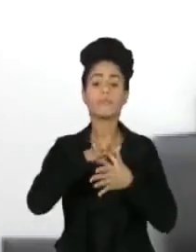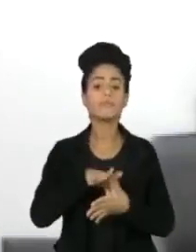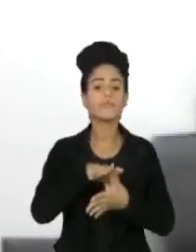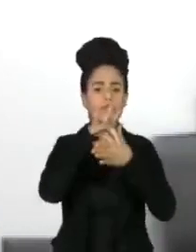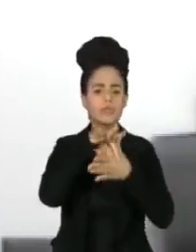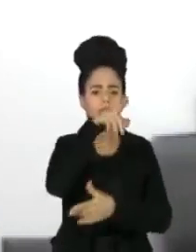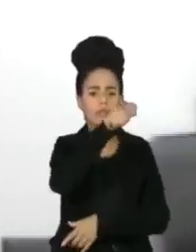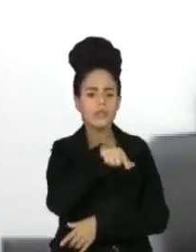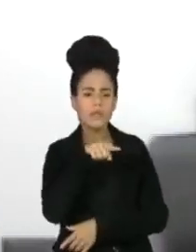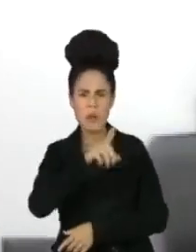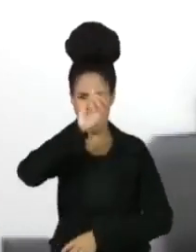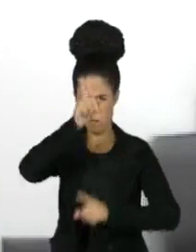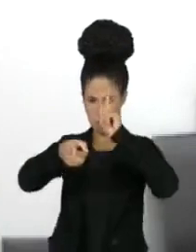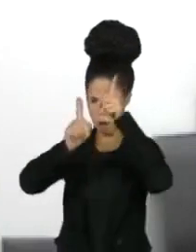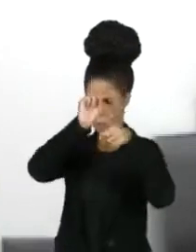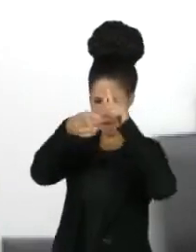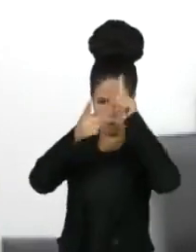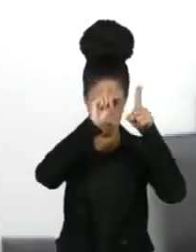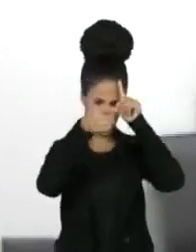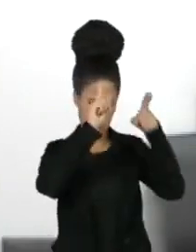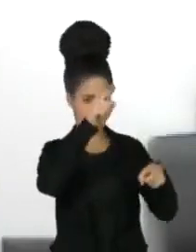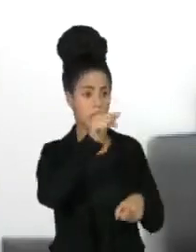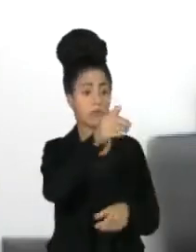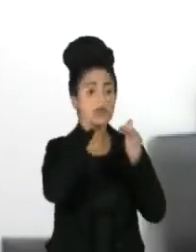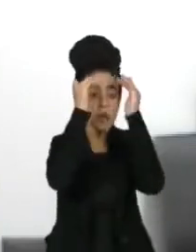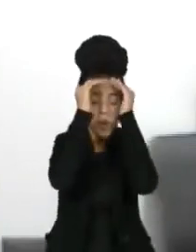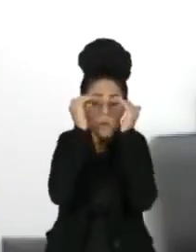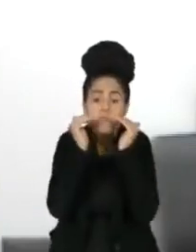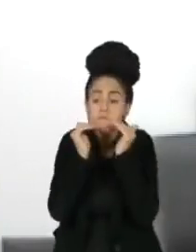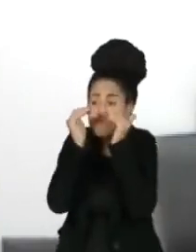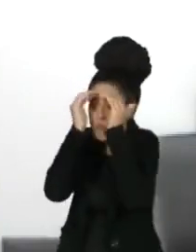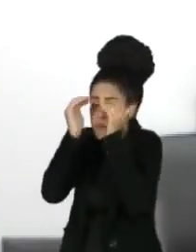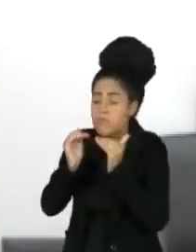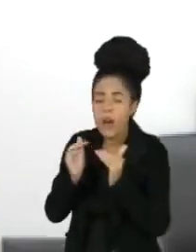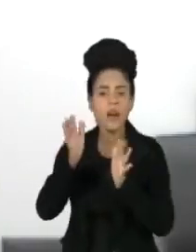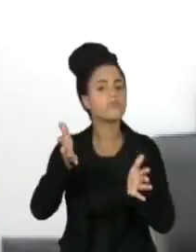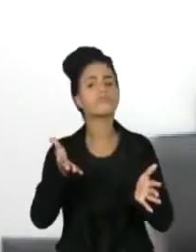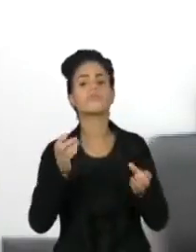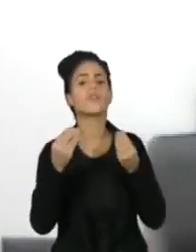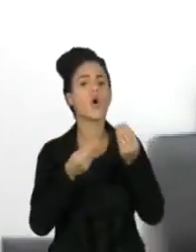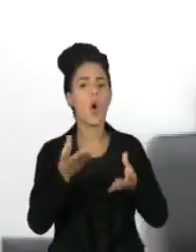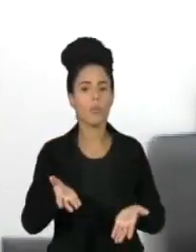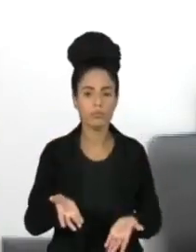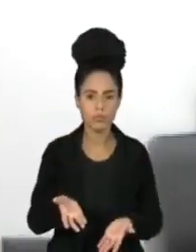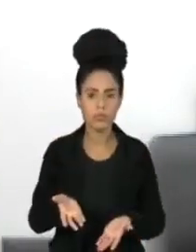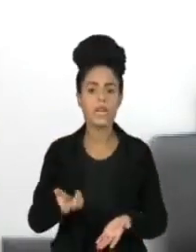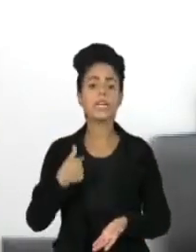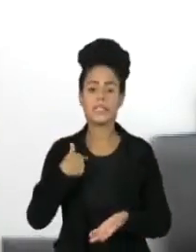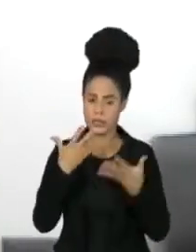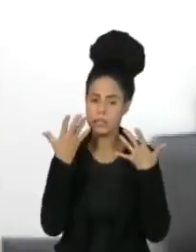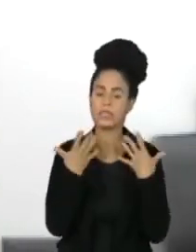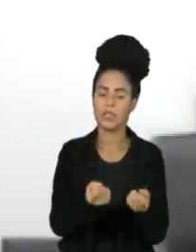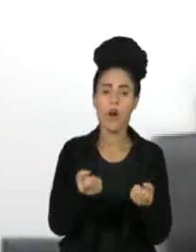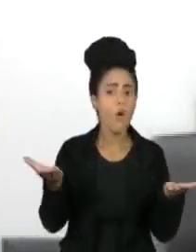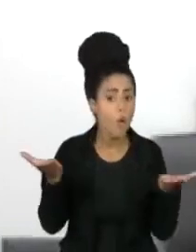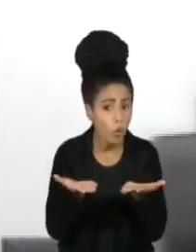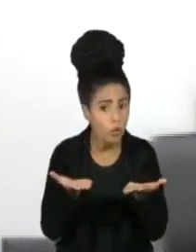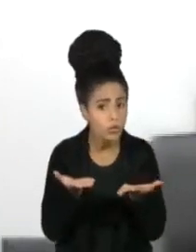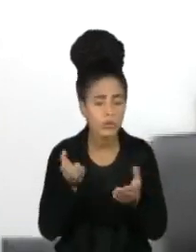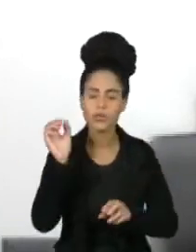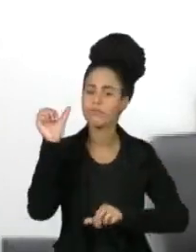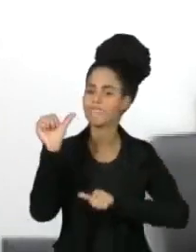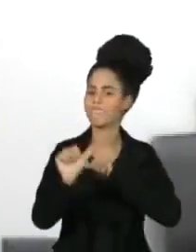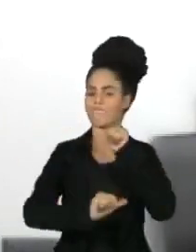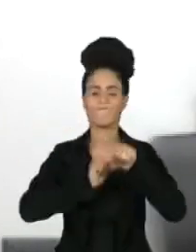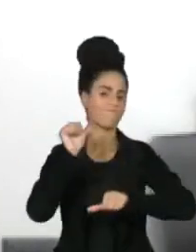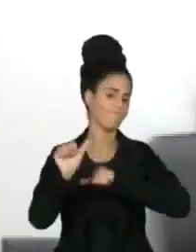era aquele que só mandava e a pessoa executava, estava tudo bem. Ele atendia a essa necessidade. Hoje, a gente tem